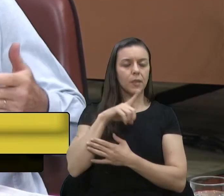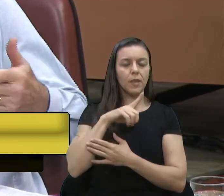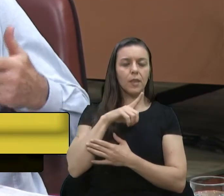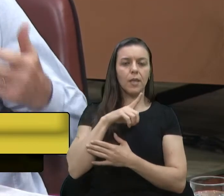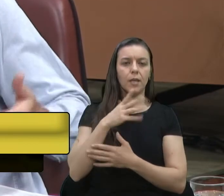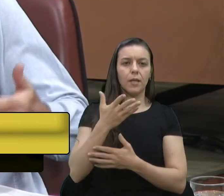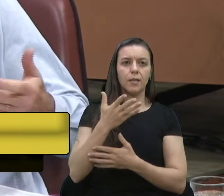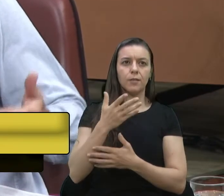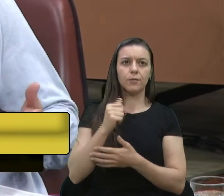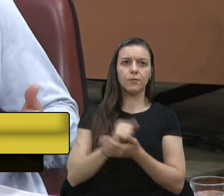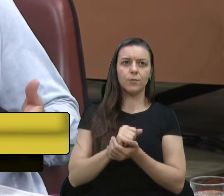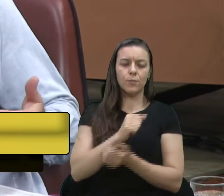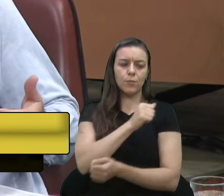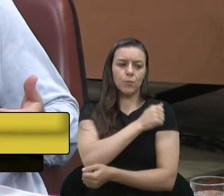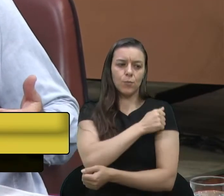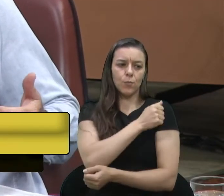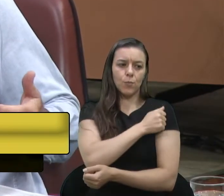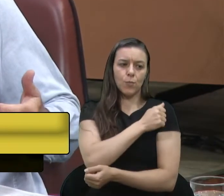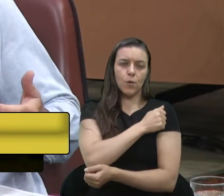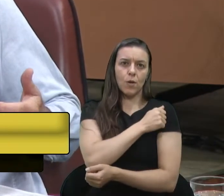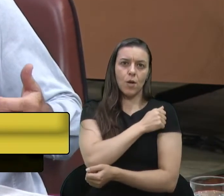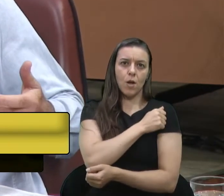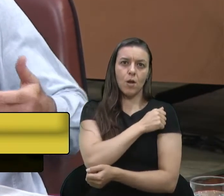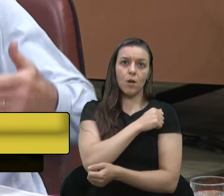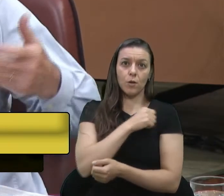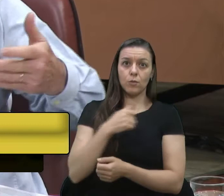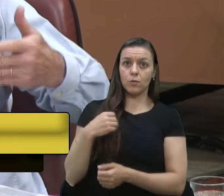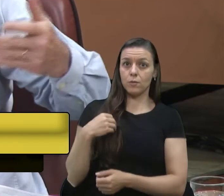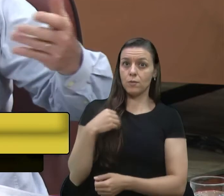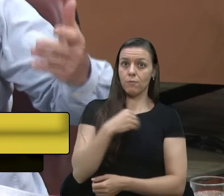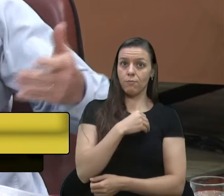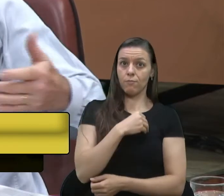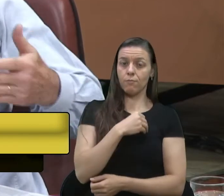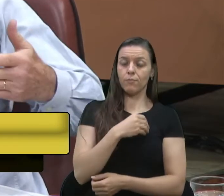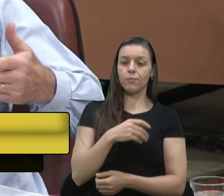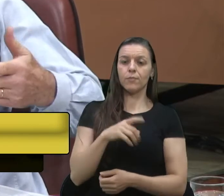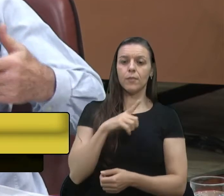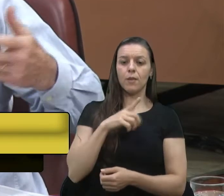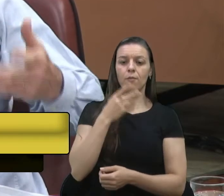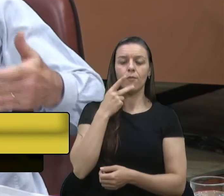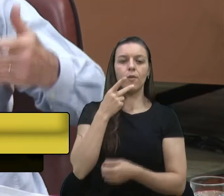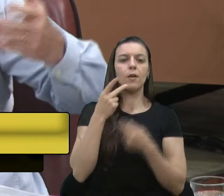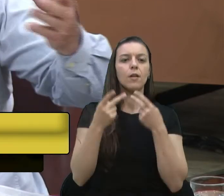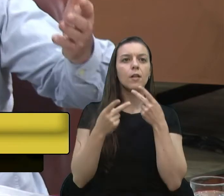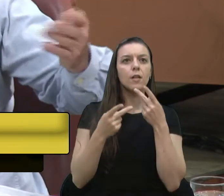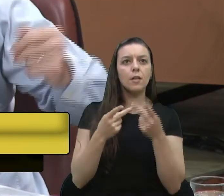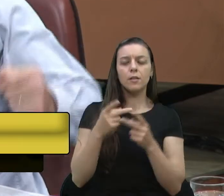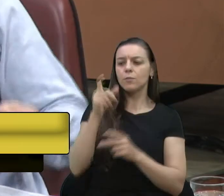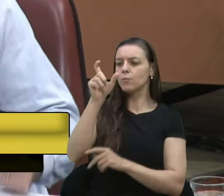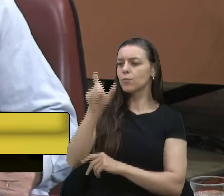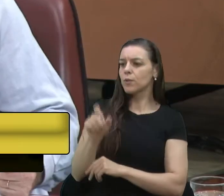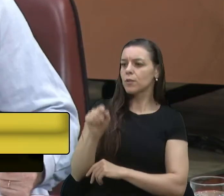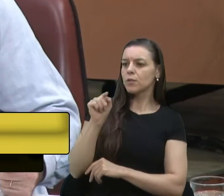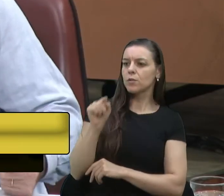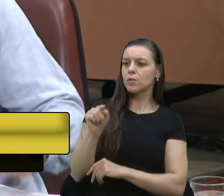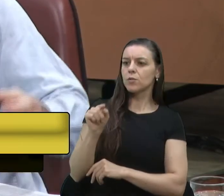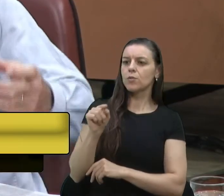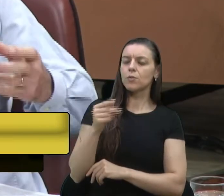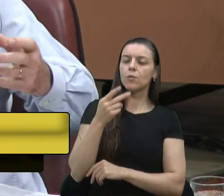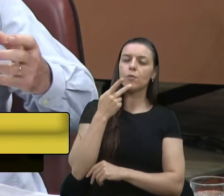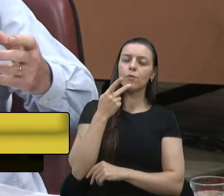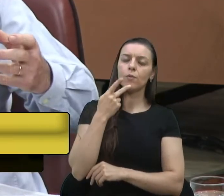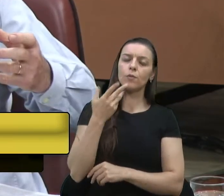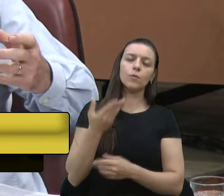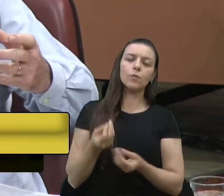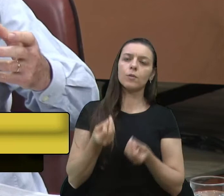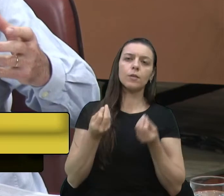uma estudante de medicina, falando com uma pessoa, um cidadão, ela